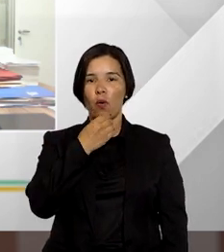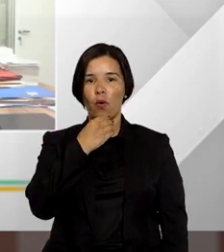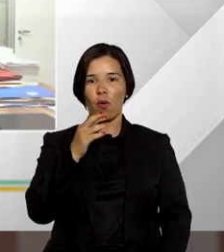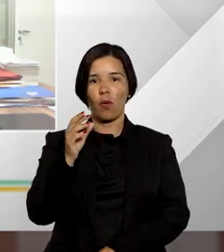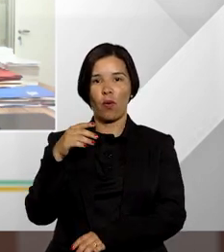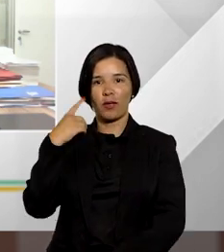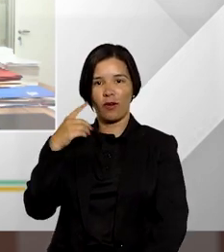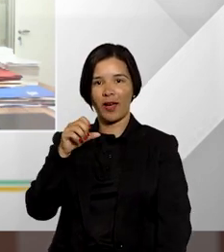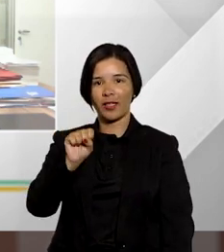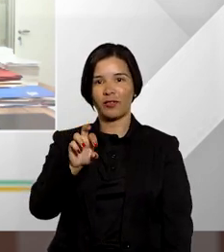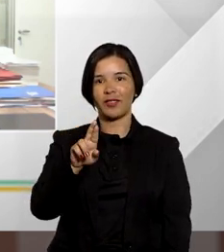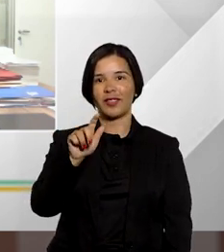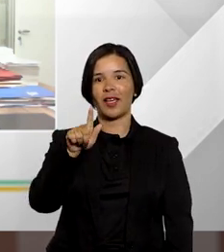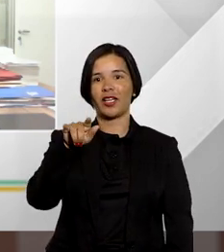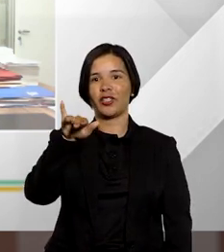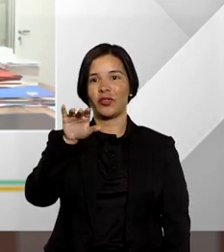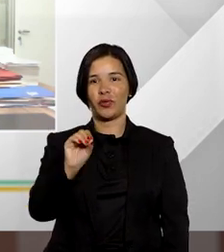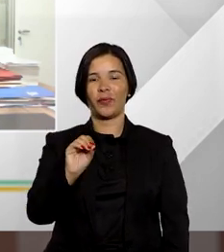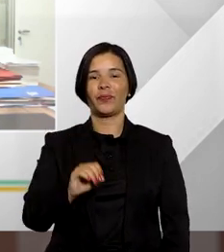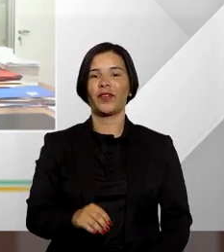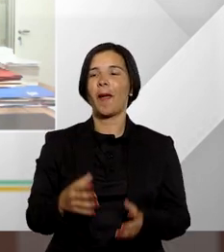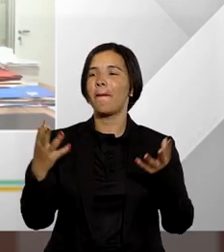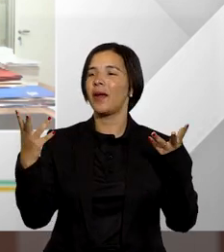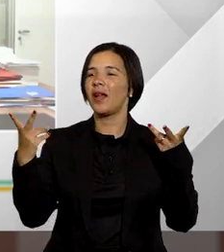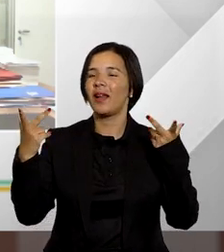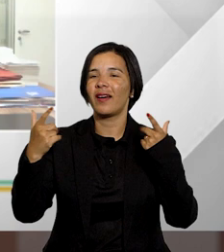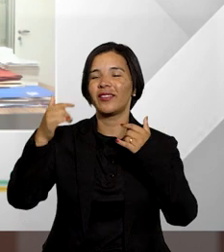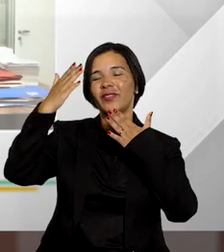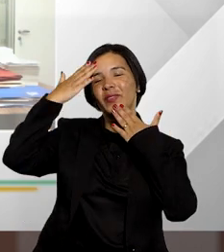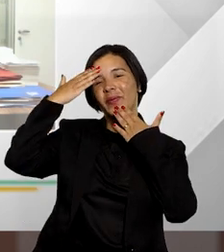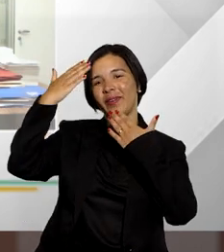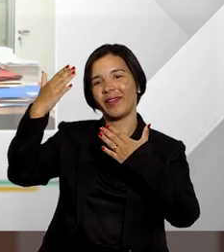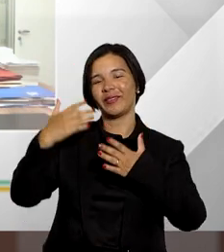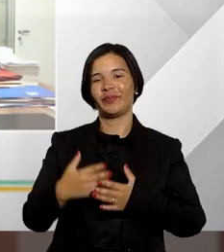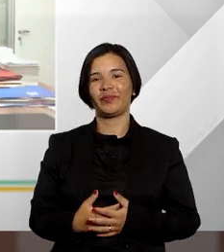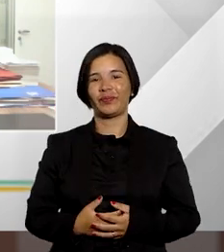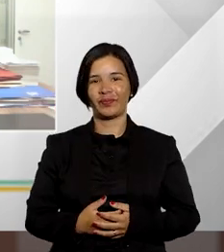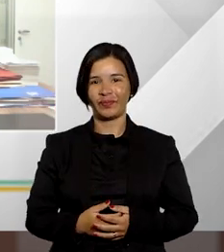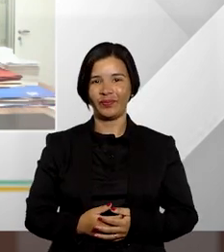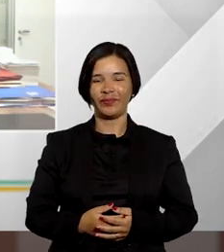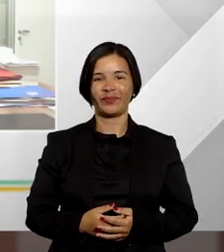participação e essas brilhantes explanações muito obrigada